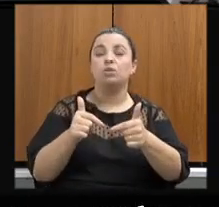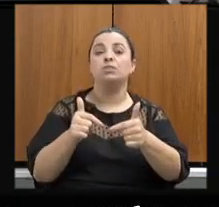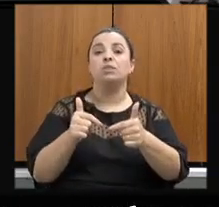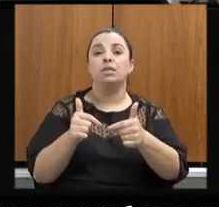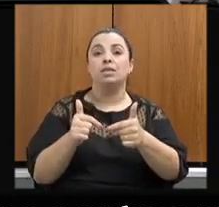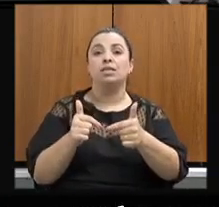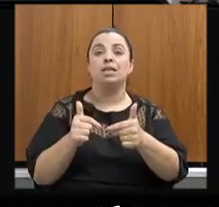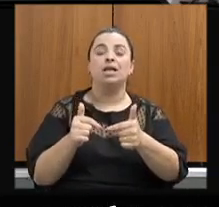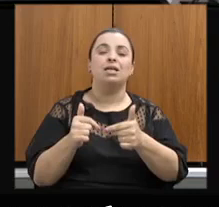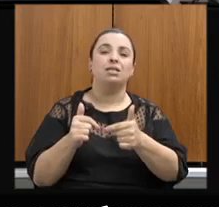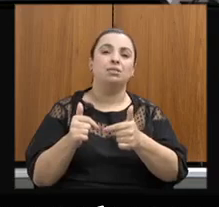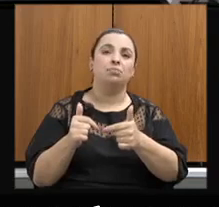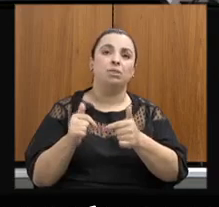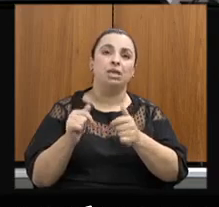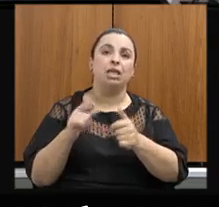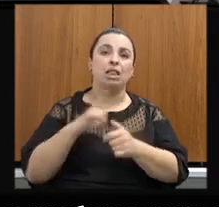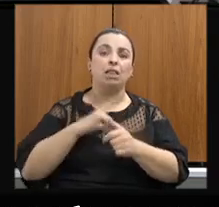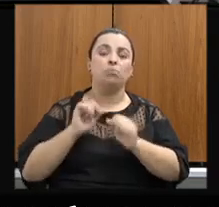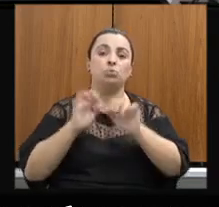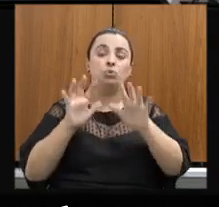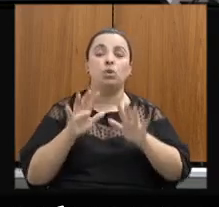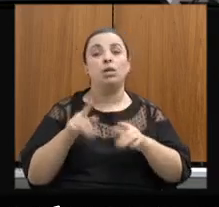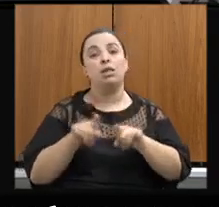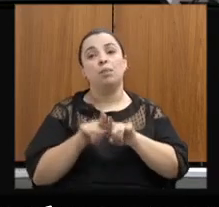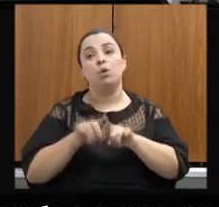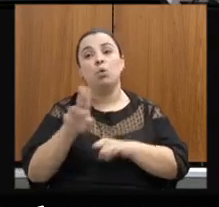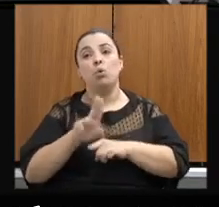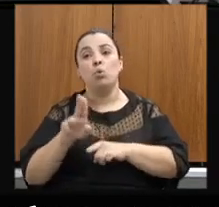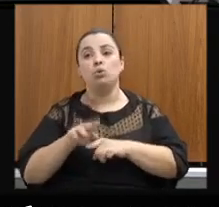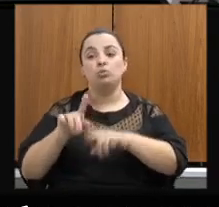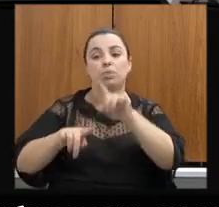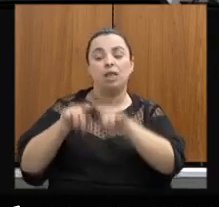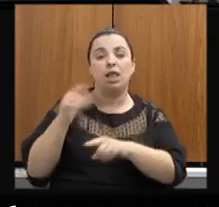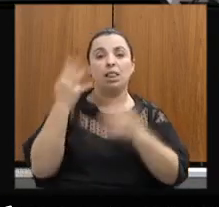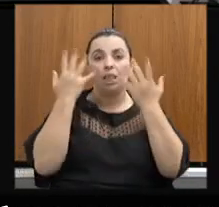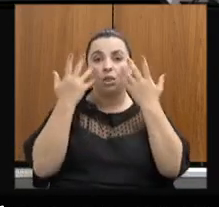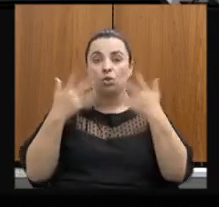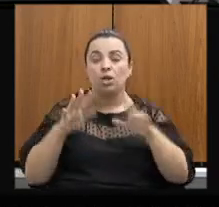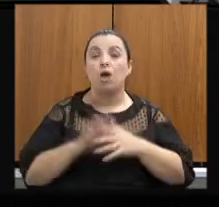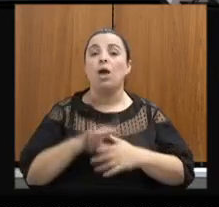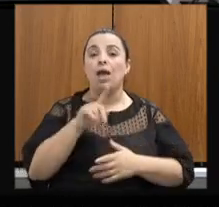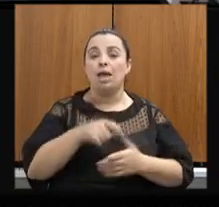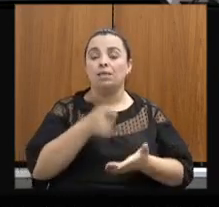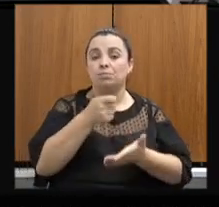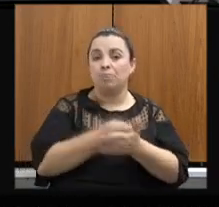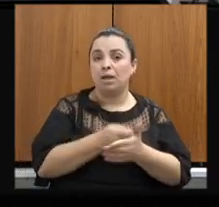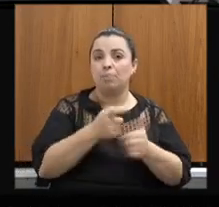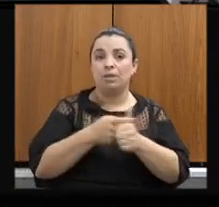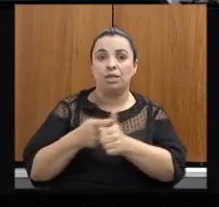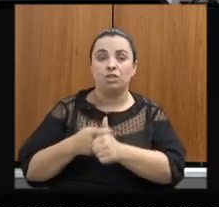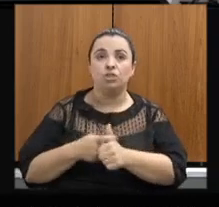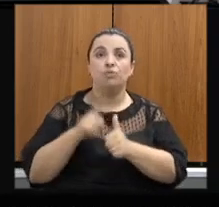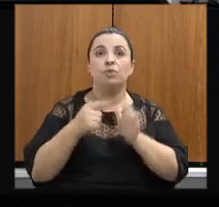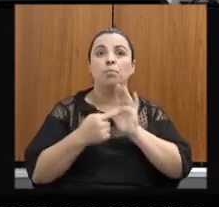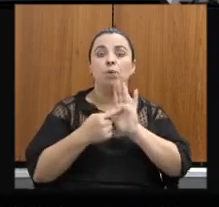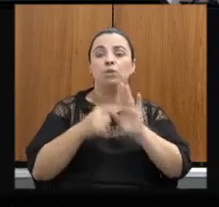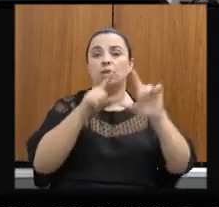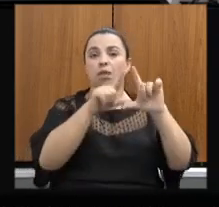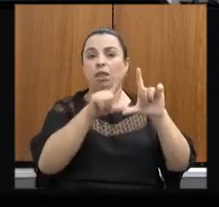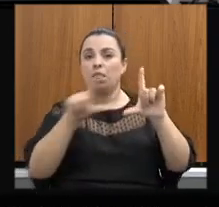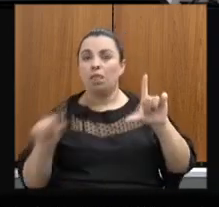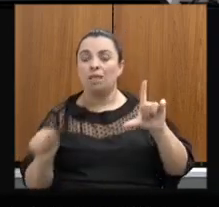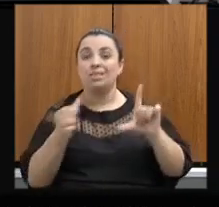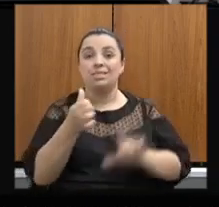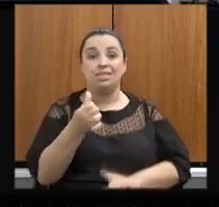nosso Estado e uso de recursos naturais. A redução do passivo do licenciamento ambiental está aí demonstrada, redução de 66